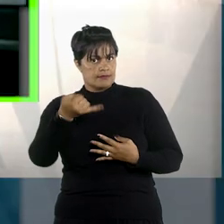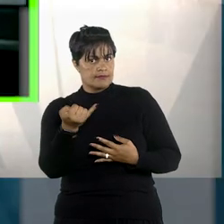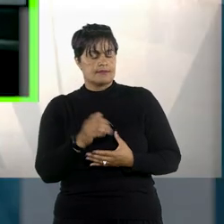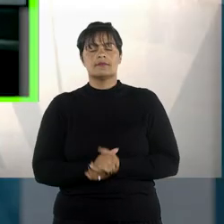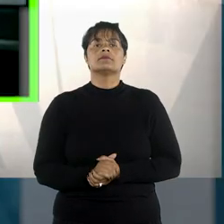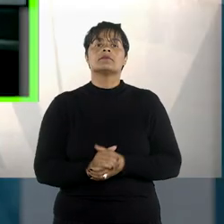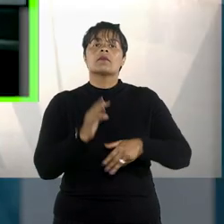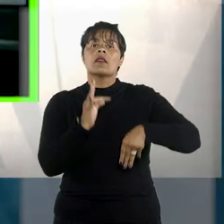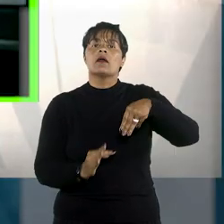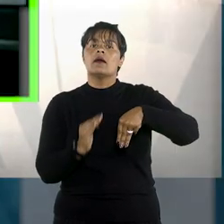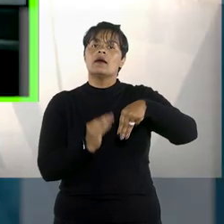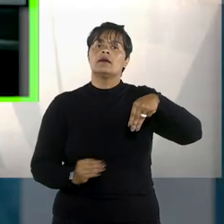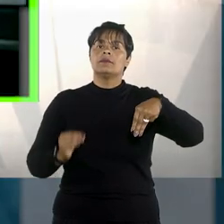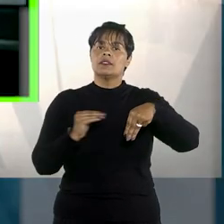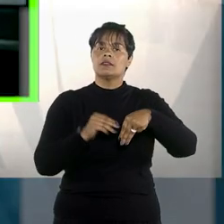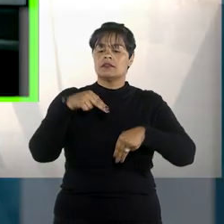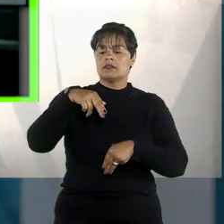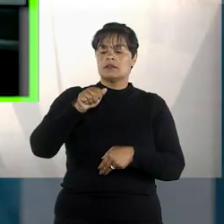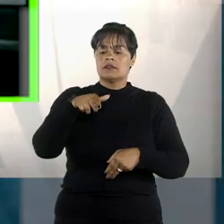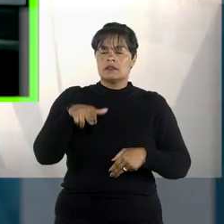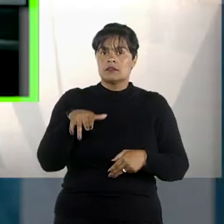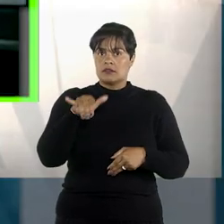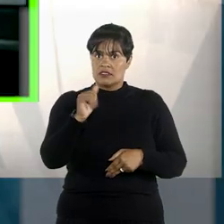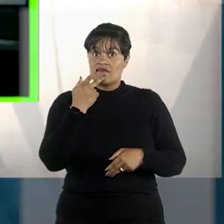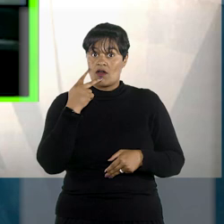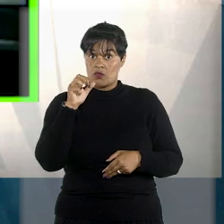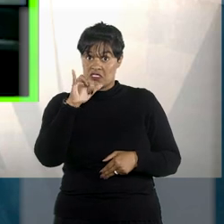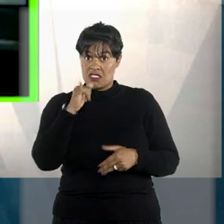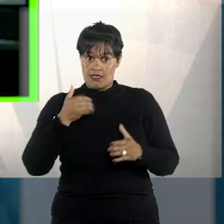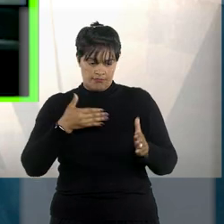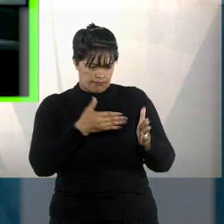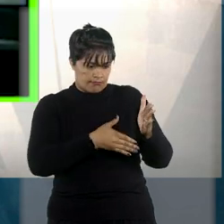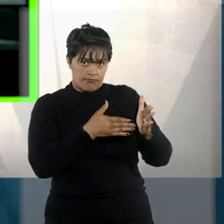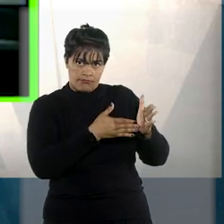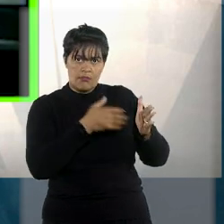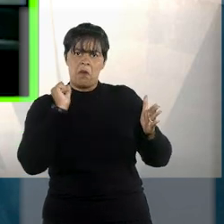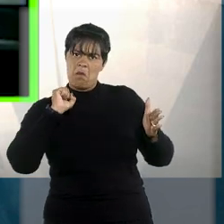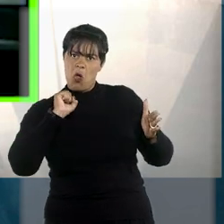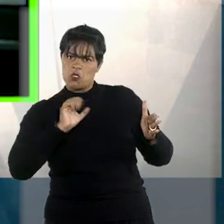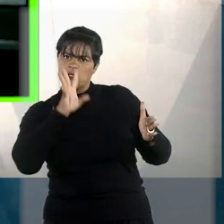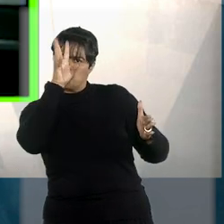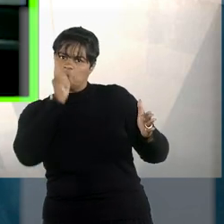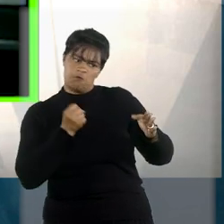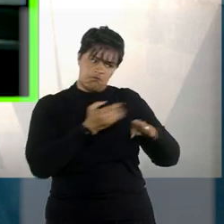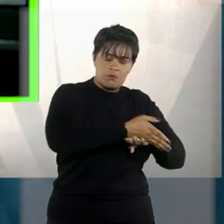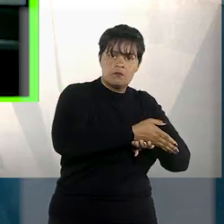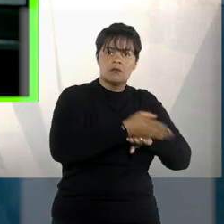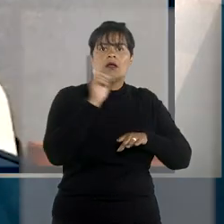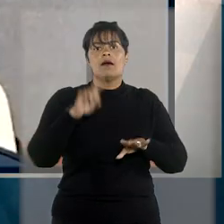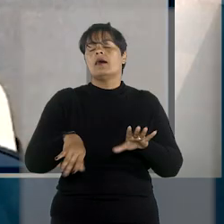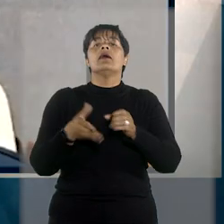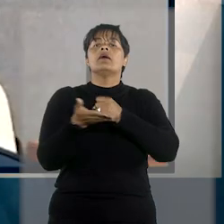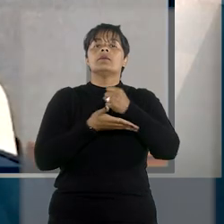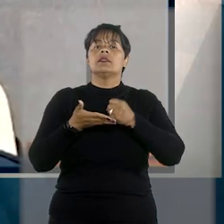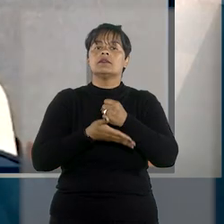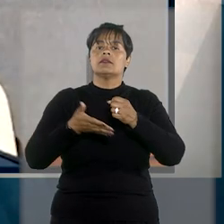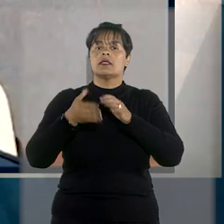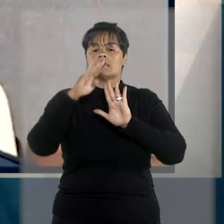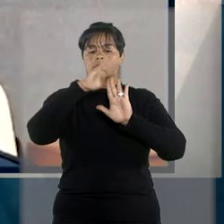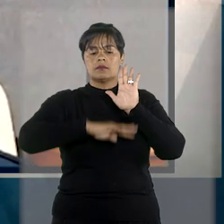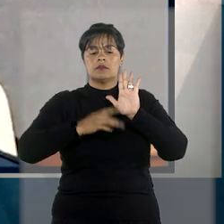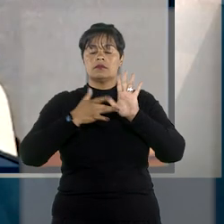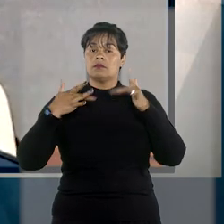Andrigue, pontuou que a possibilidade da passagem forçada é fundamentada nos princípios da solidariedade social e da função